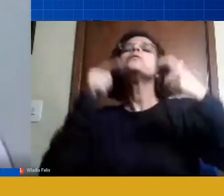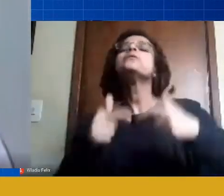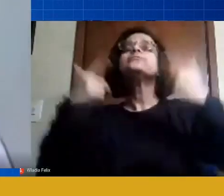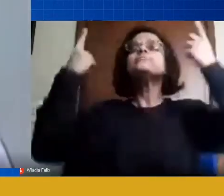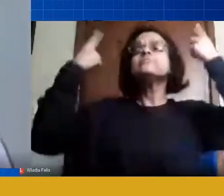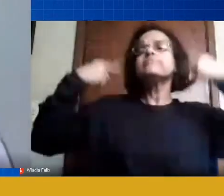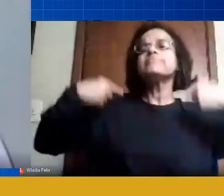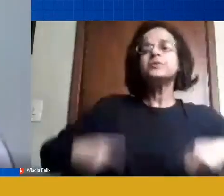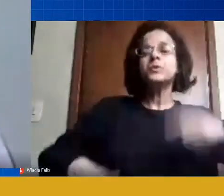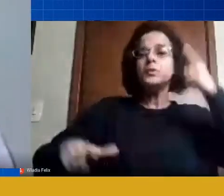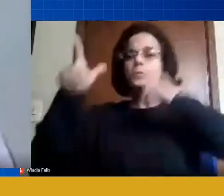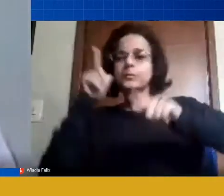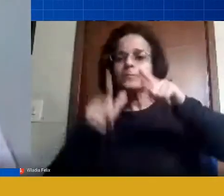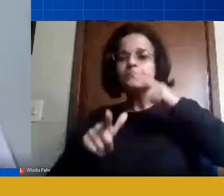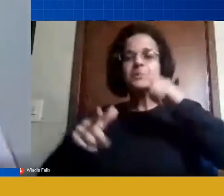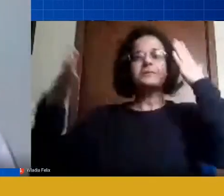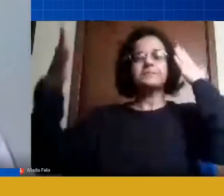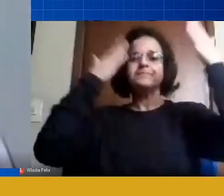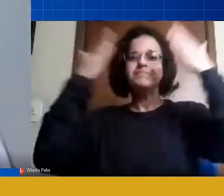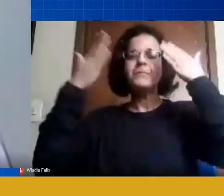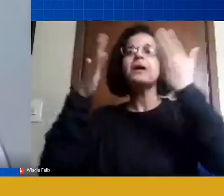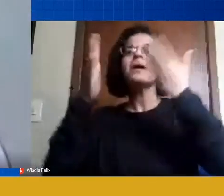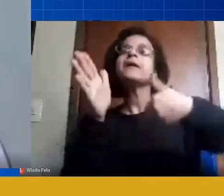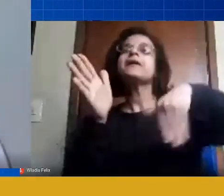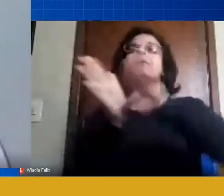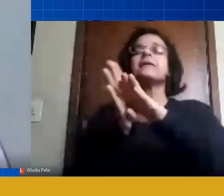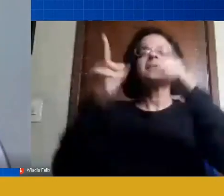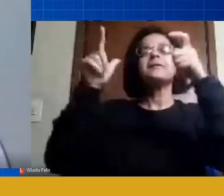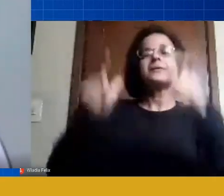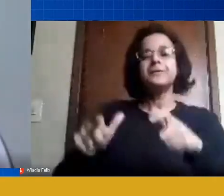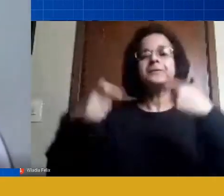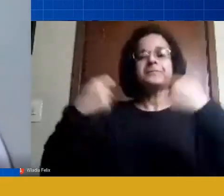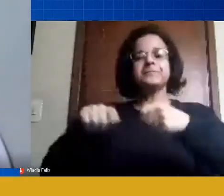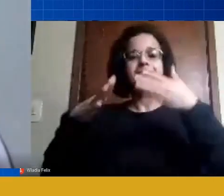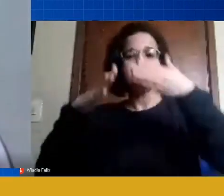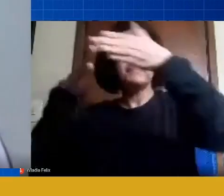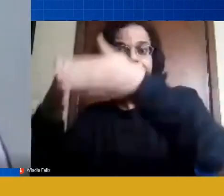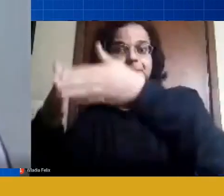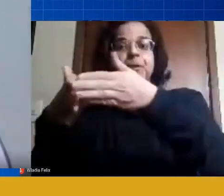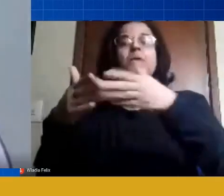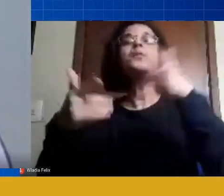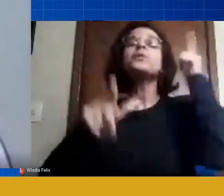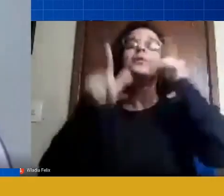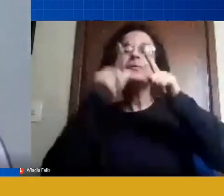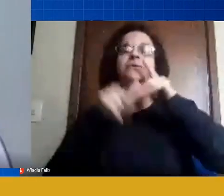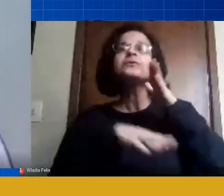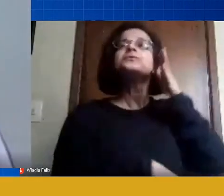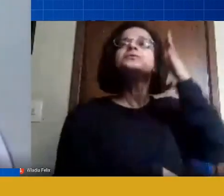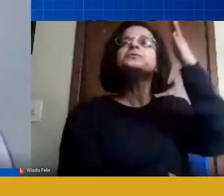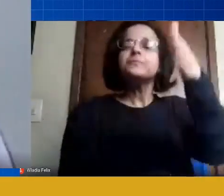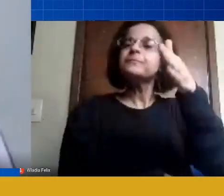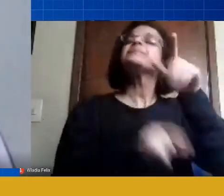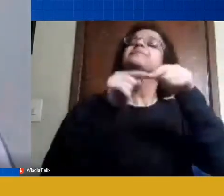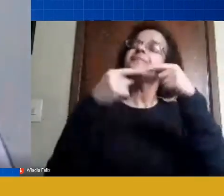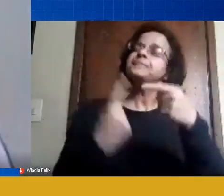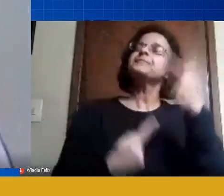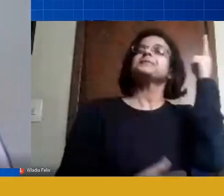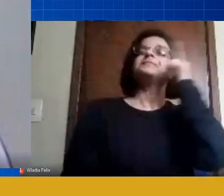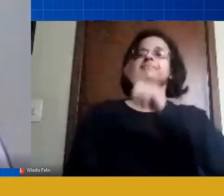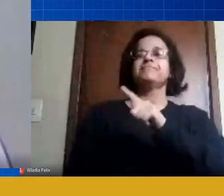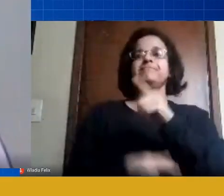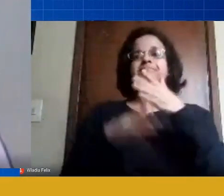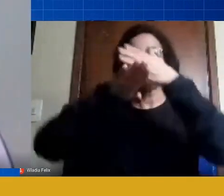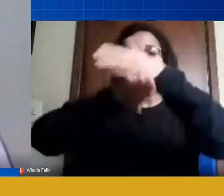corporais psicológicos até onde que eu posso ir por onde eu preciso chegar para que aí sim ela consiga entrar nesse conhecimento